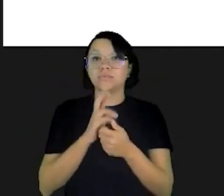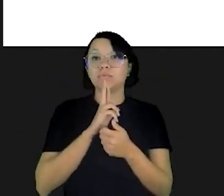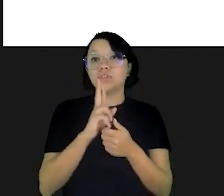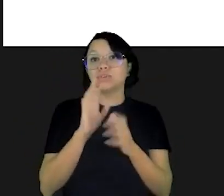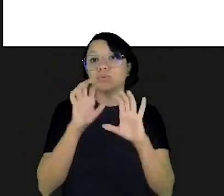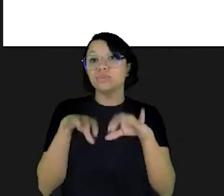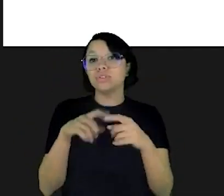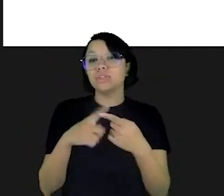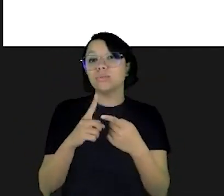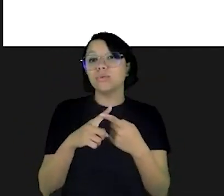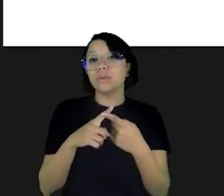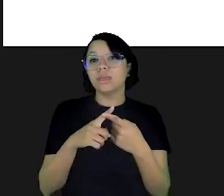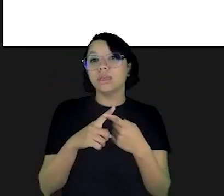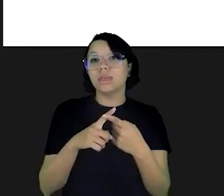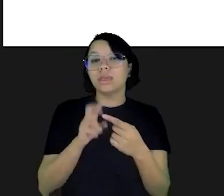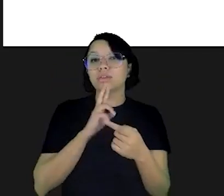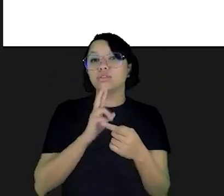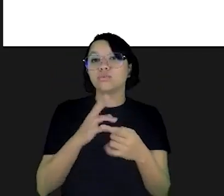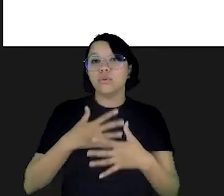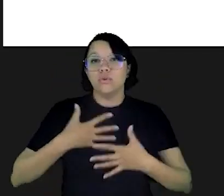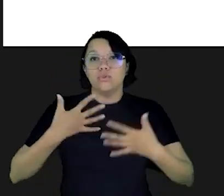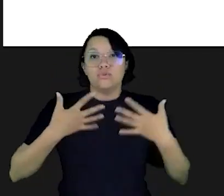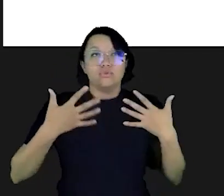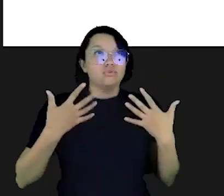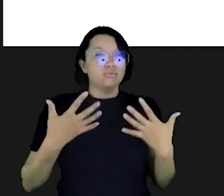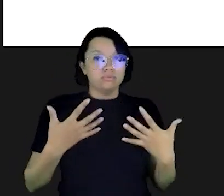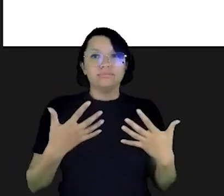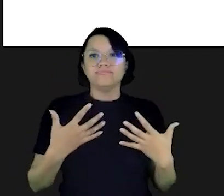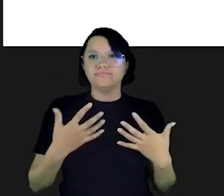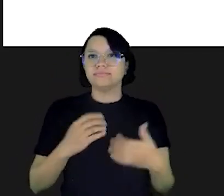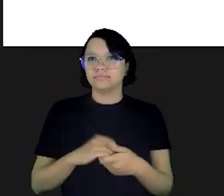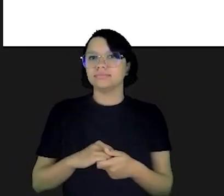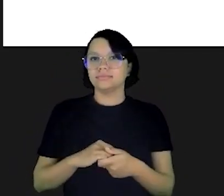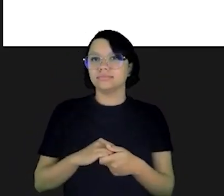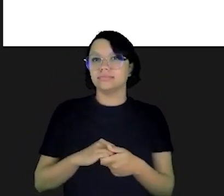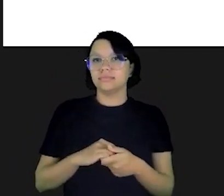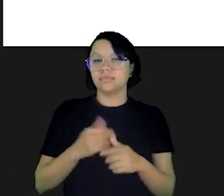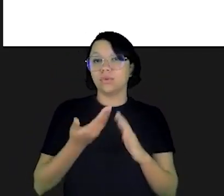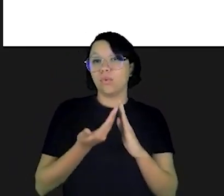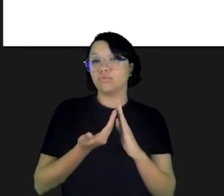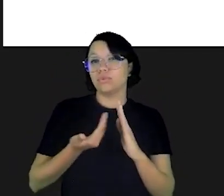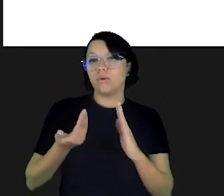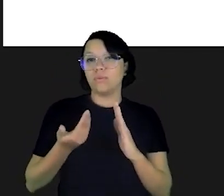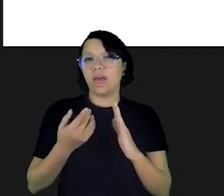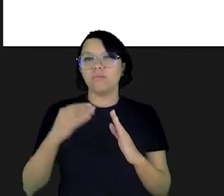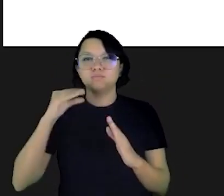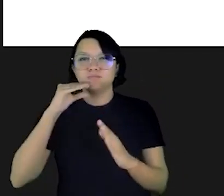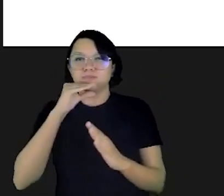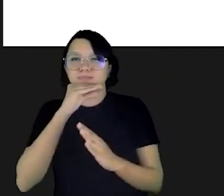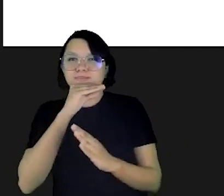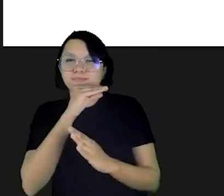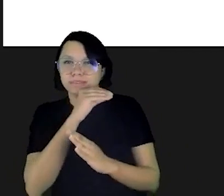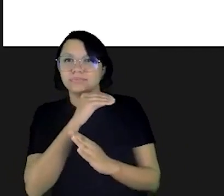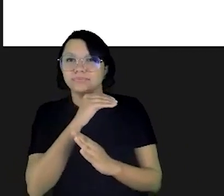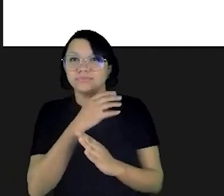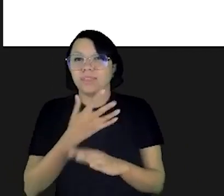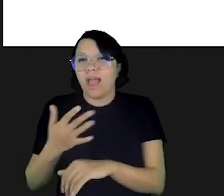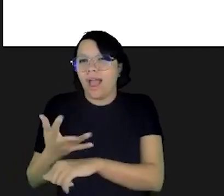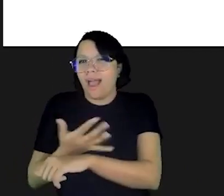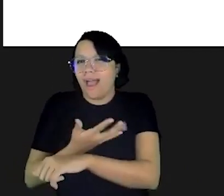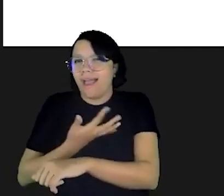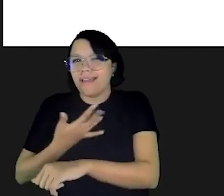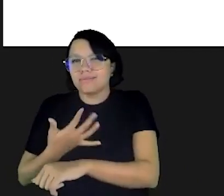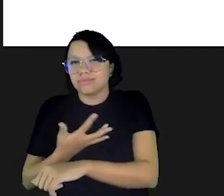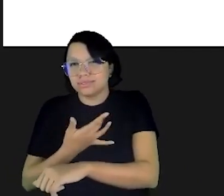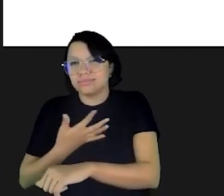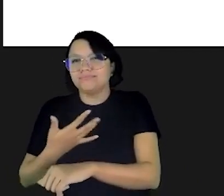brilhou aqui ou brilhou ali você responde assim porque você responde com o seu impulso você responde com o seu lado quente